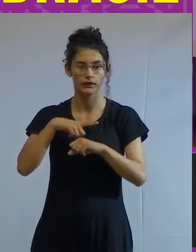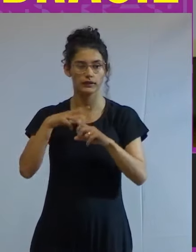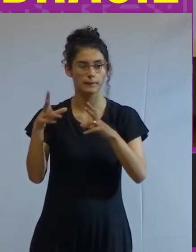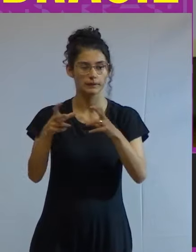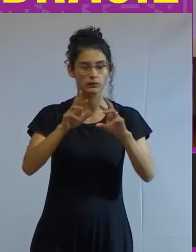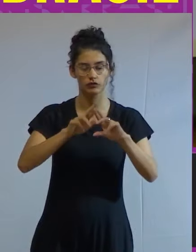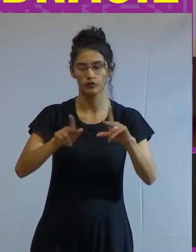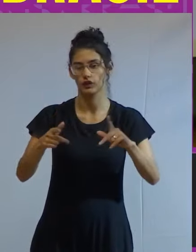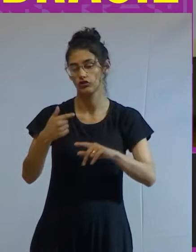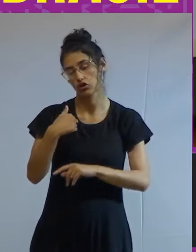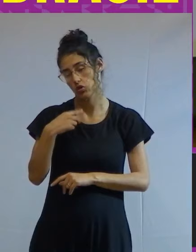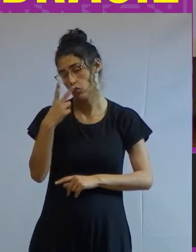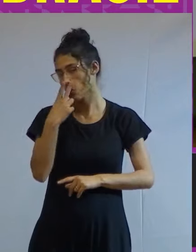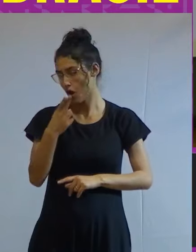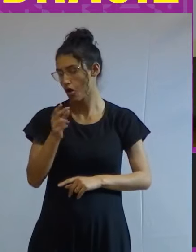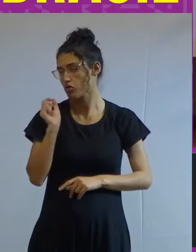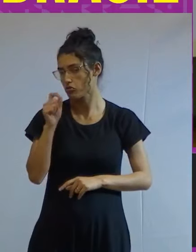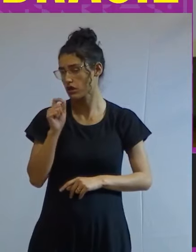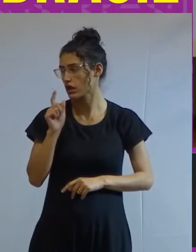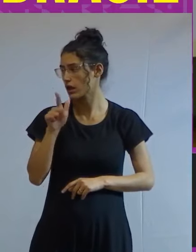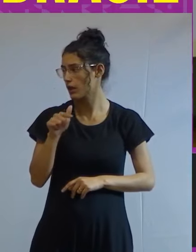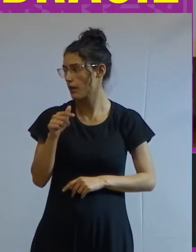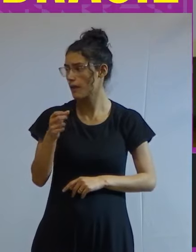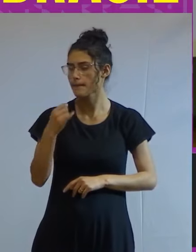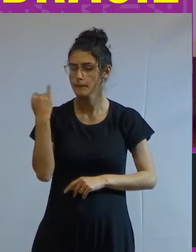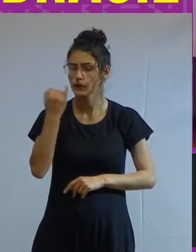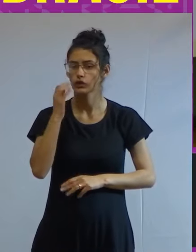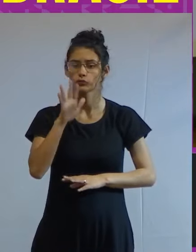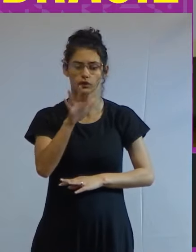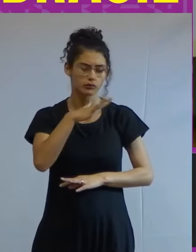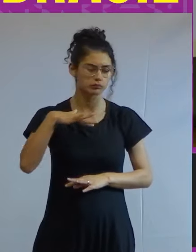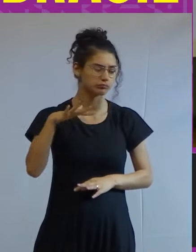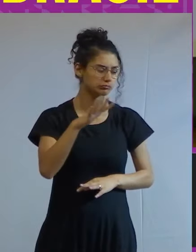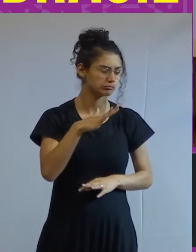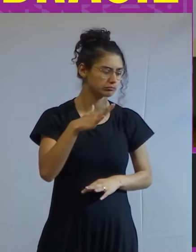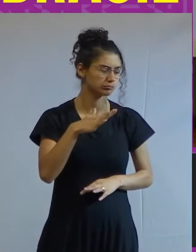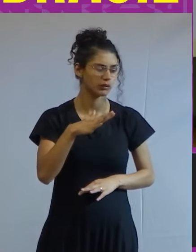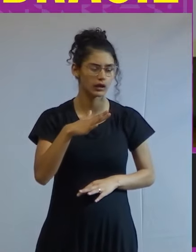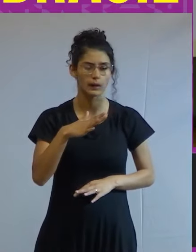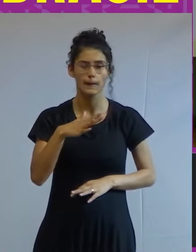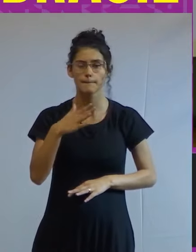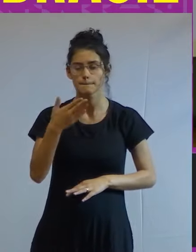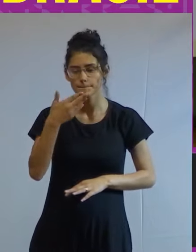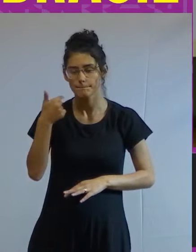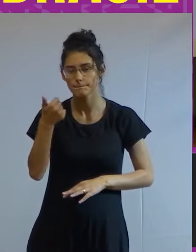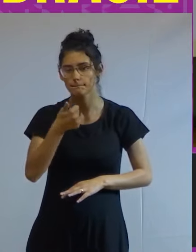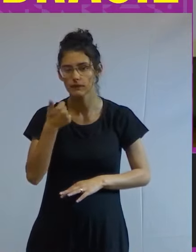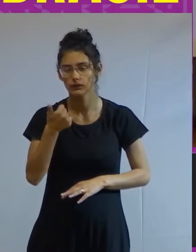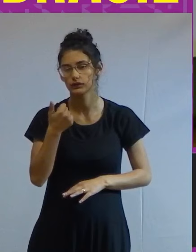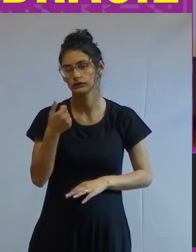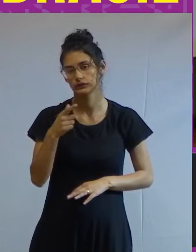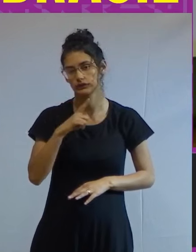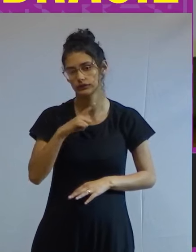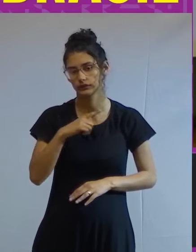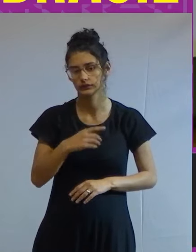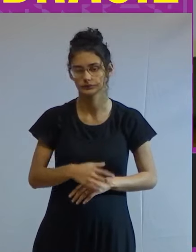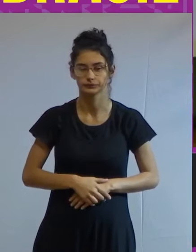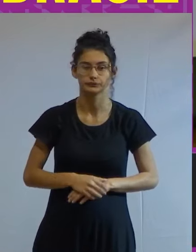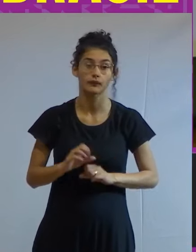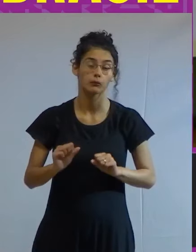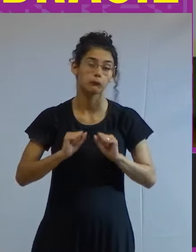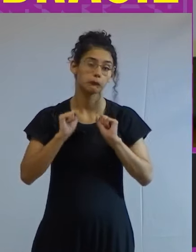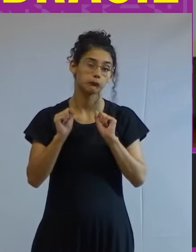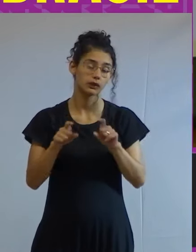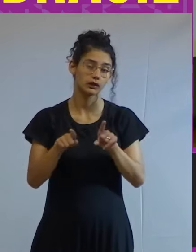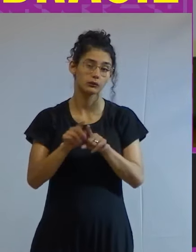eu acho que isso é plausível mas seria o cenário mais benéfico vamos dizer que poderia